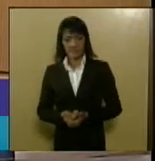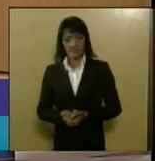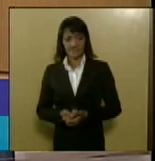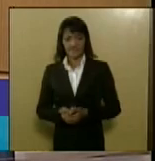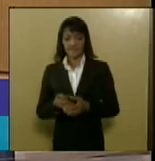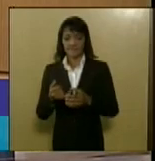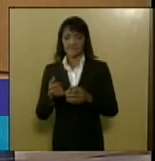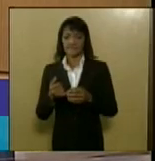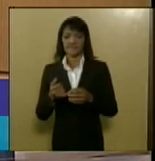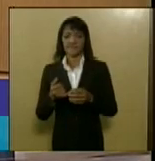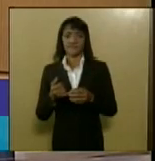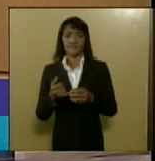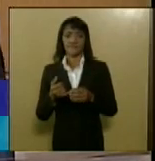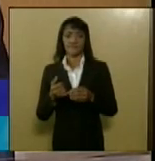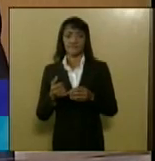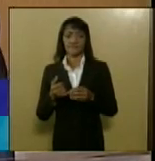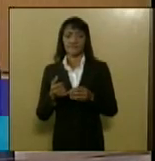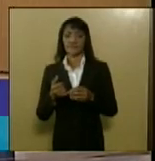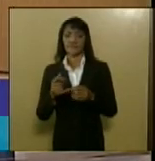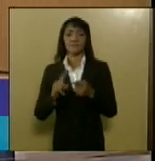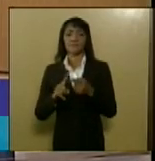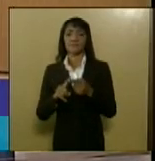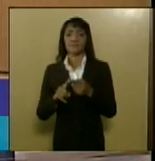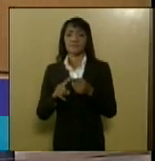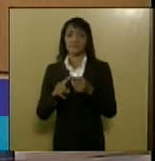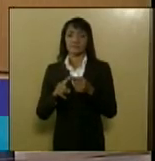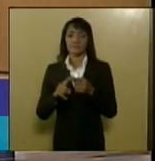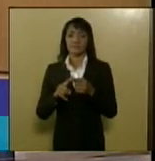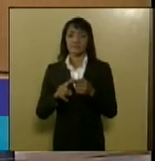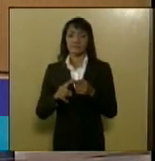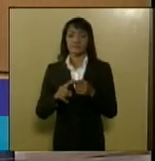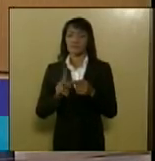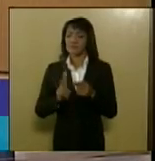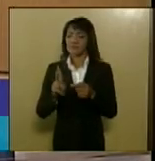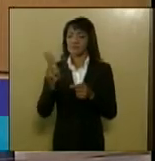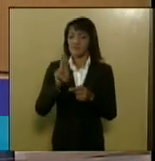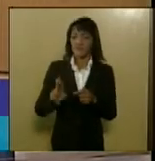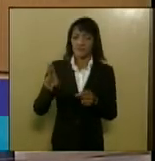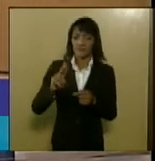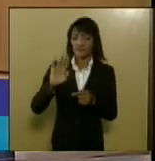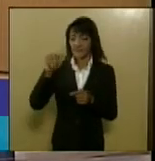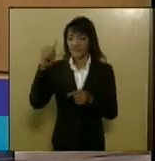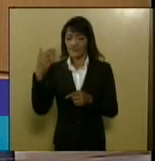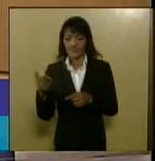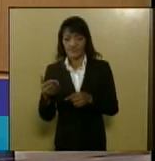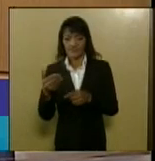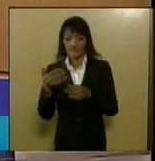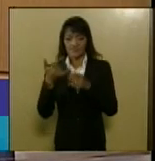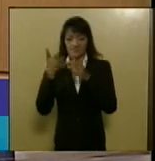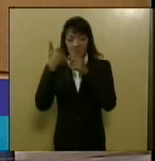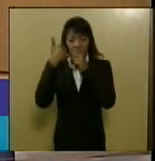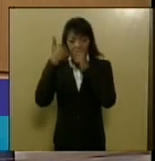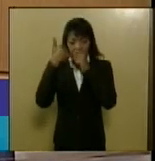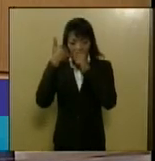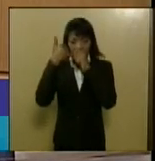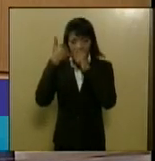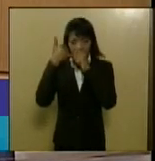narguilé que é um cachimbo que é usado muito no oriente ele é extremamente